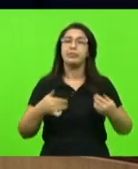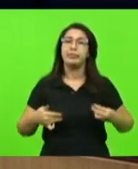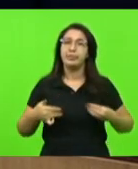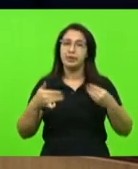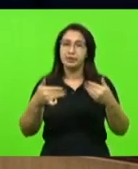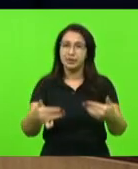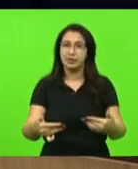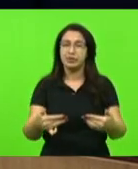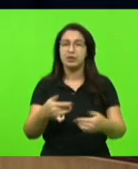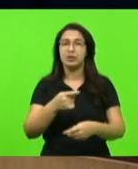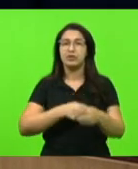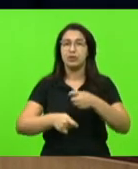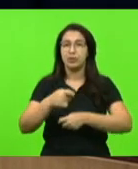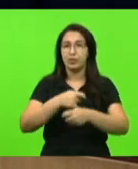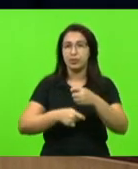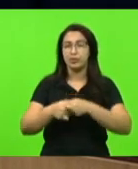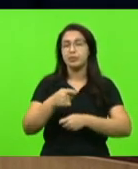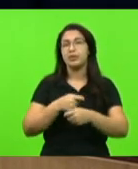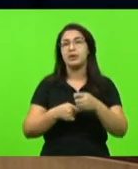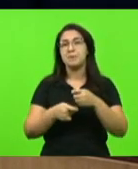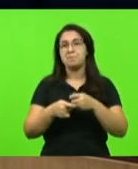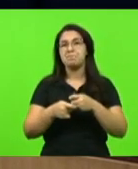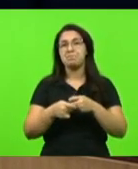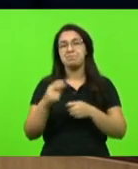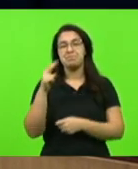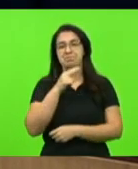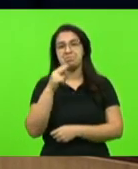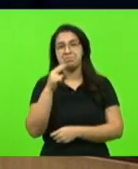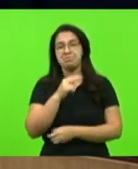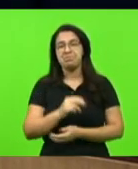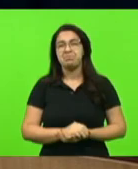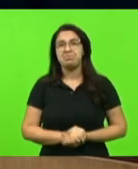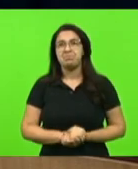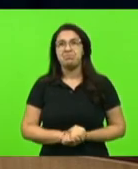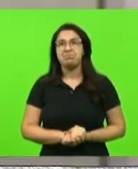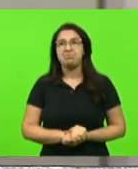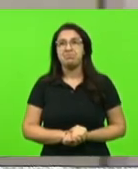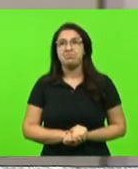suplementação com urgência, urgentíssima. Obrigado, senhor presidente.